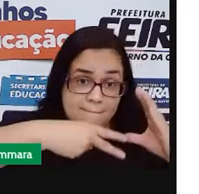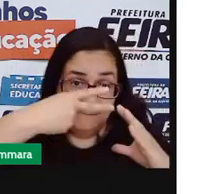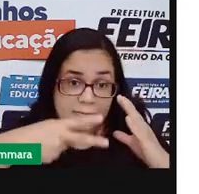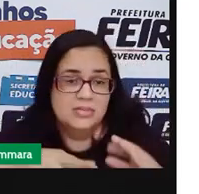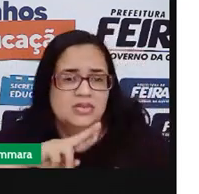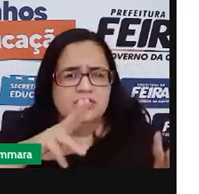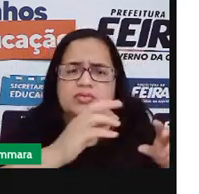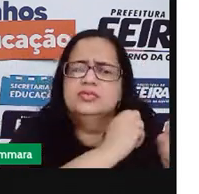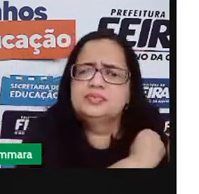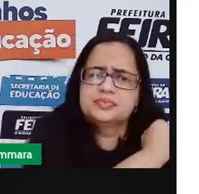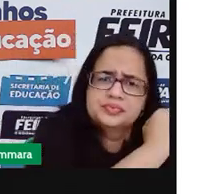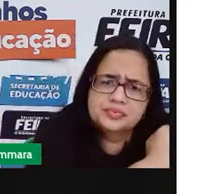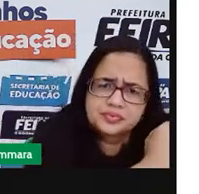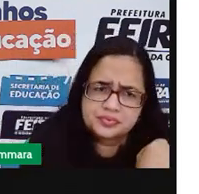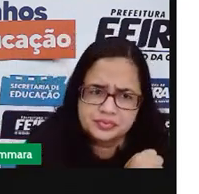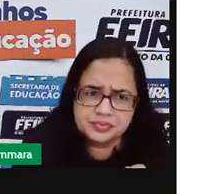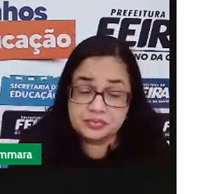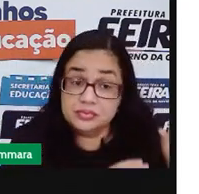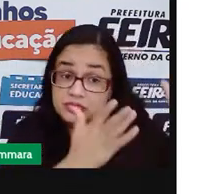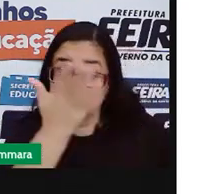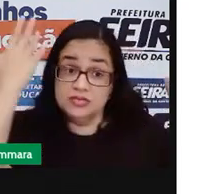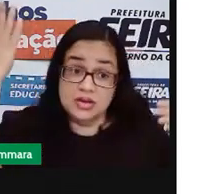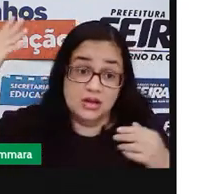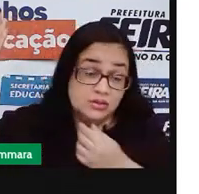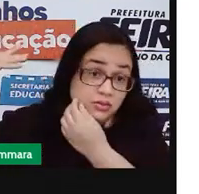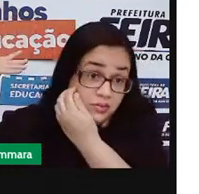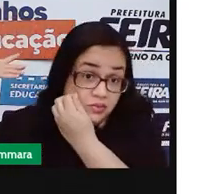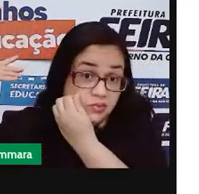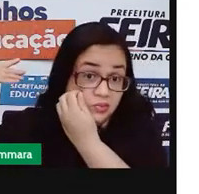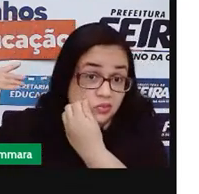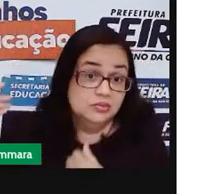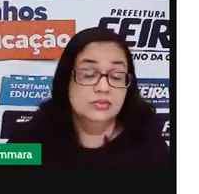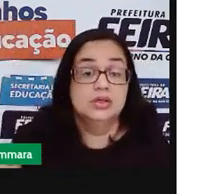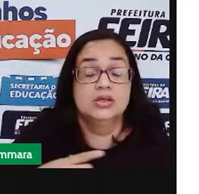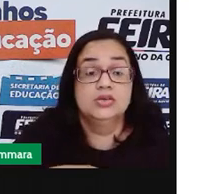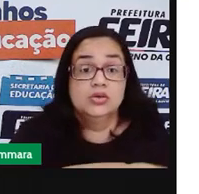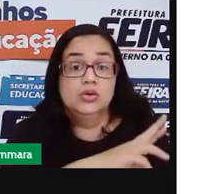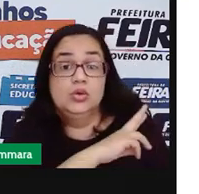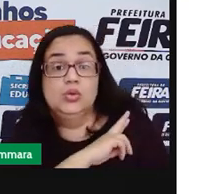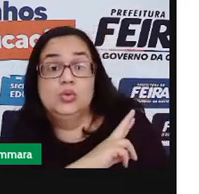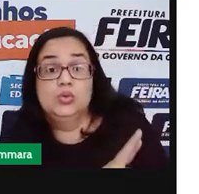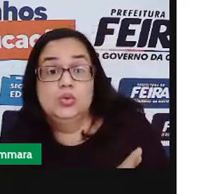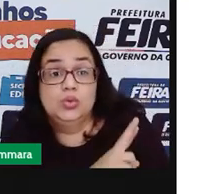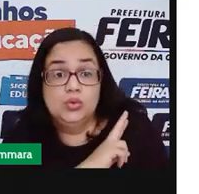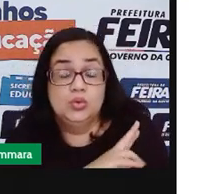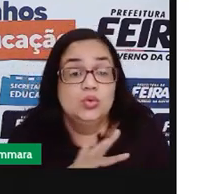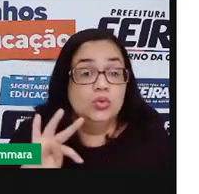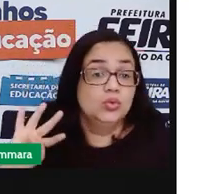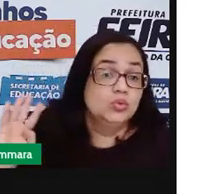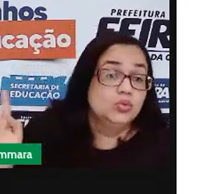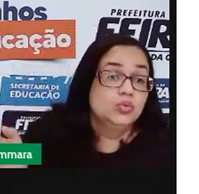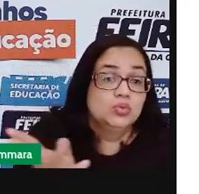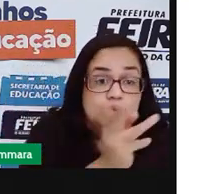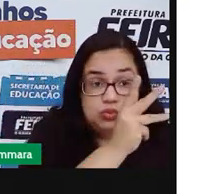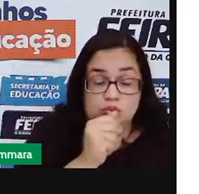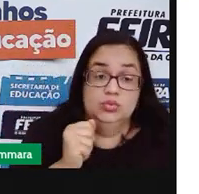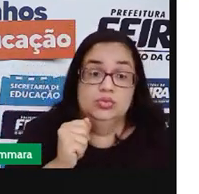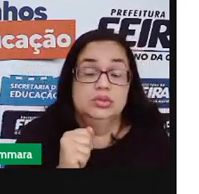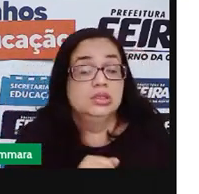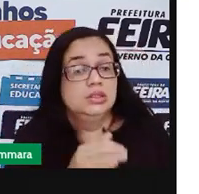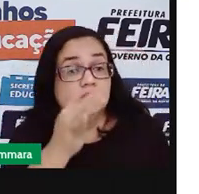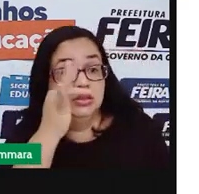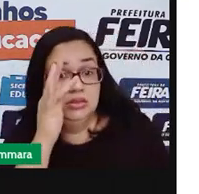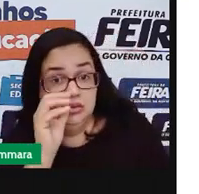muito tempo, muito, muito tempo, foi responsável por administrar todo o município de Ferreira de